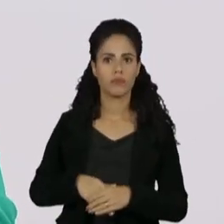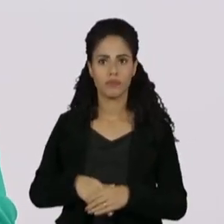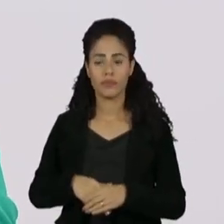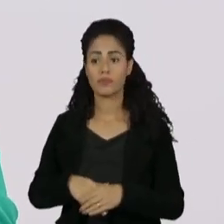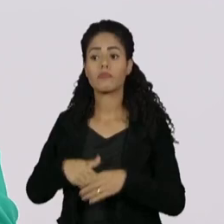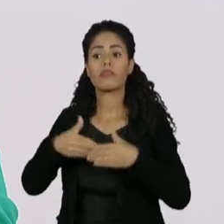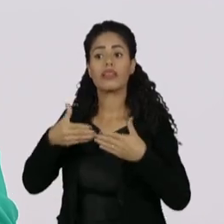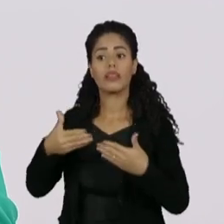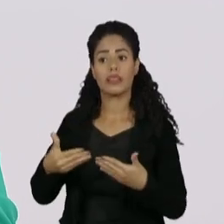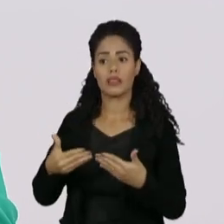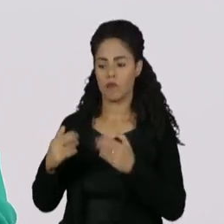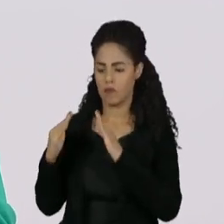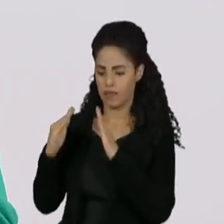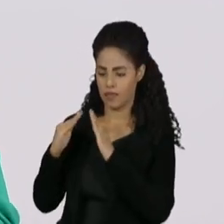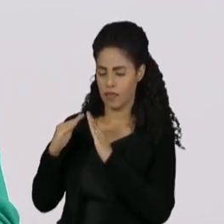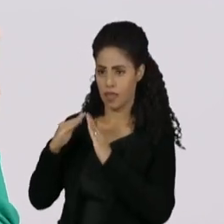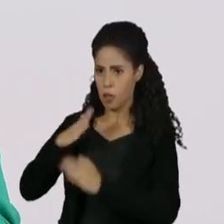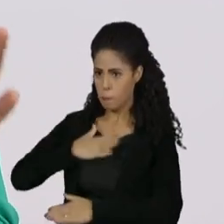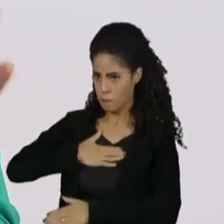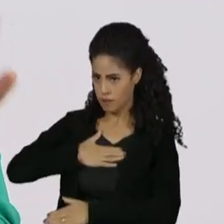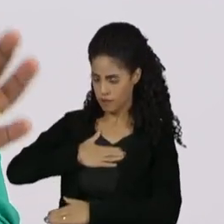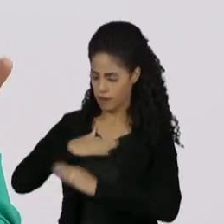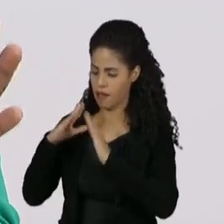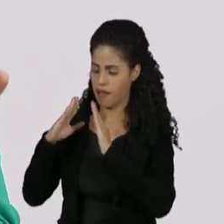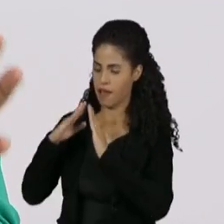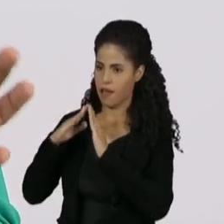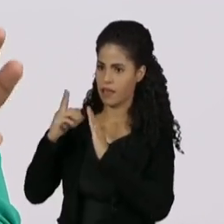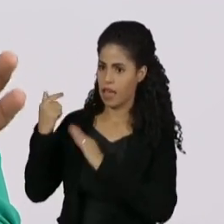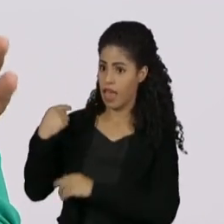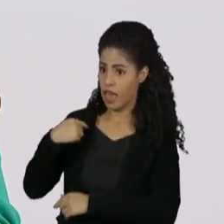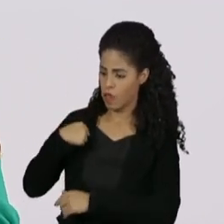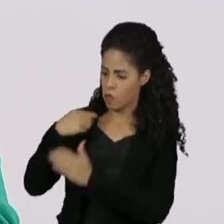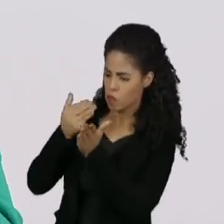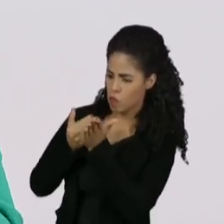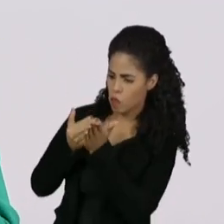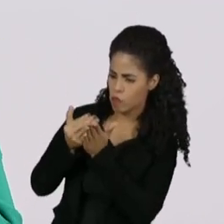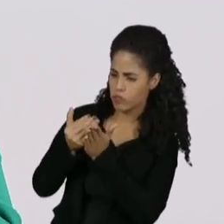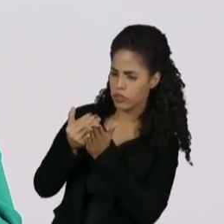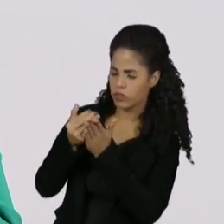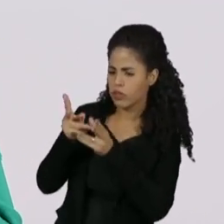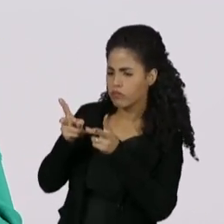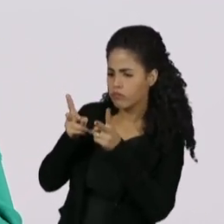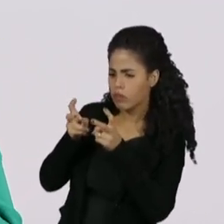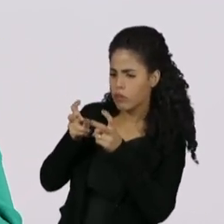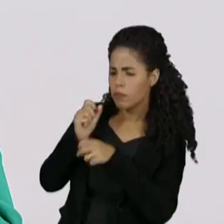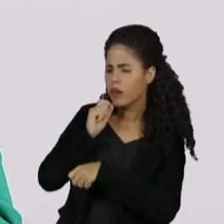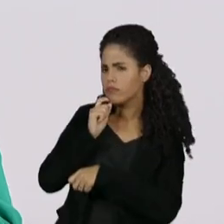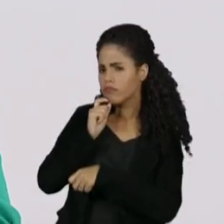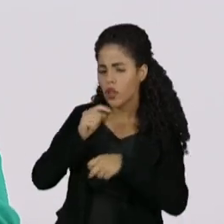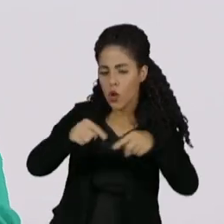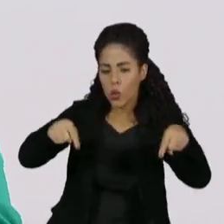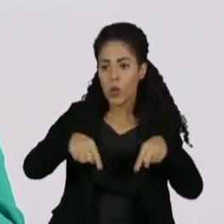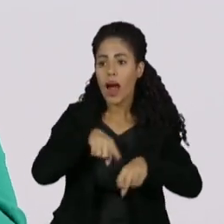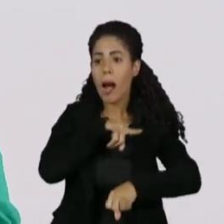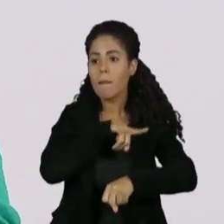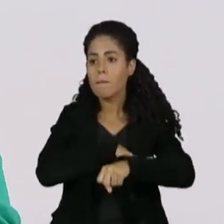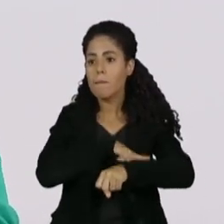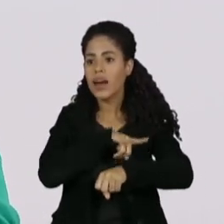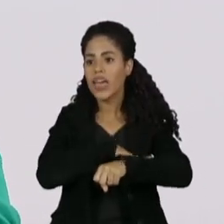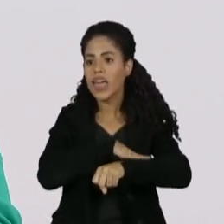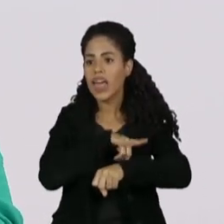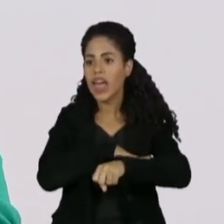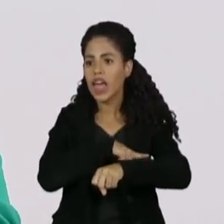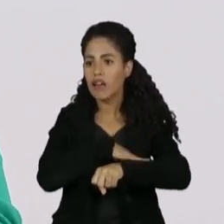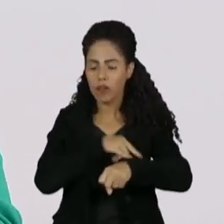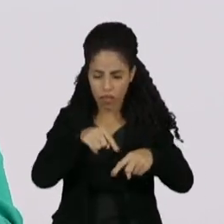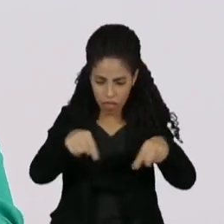Dentro de casa, eu comecei a perceber que o som do banheiro era ótimo